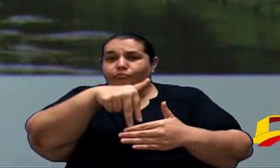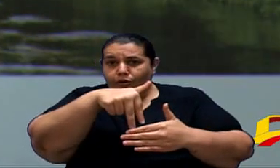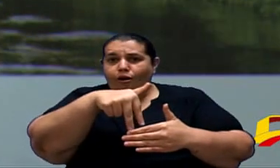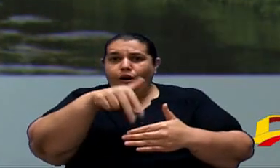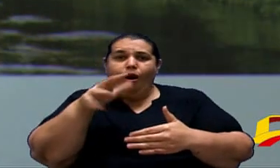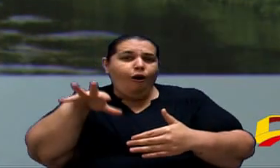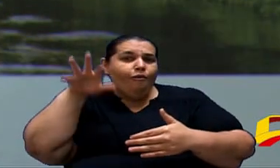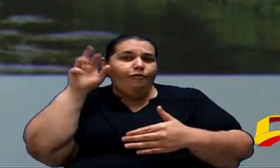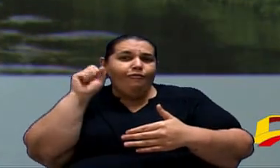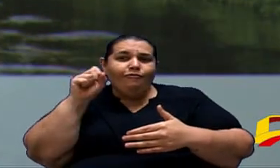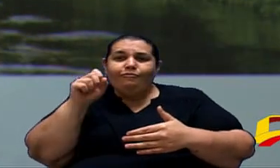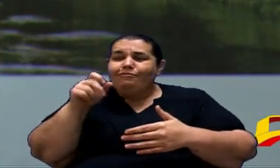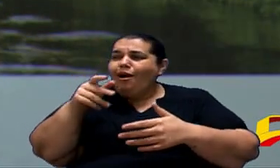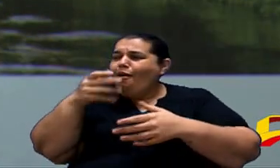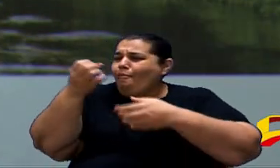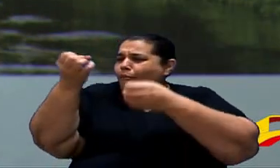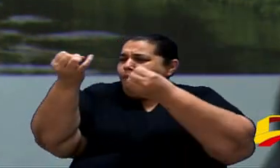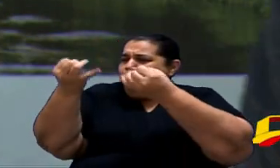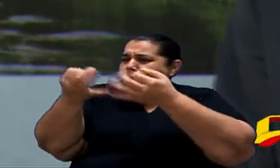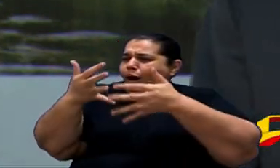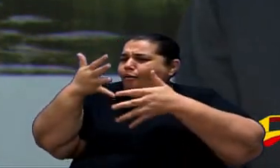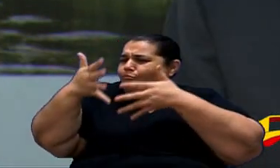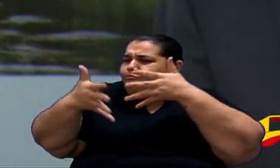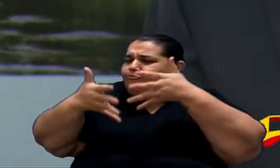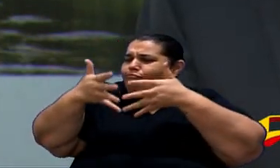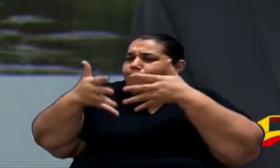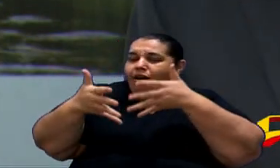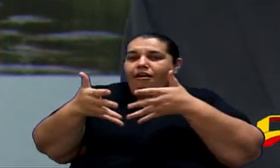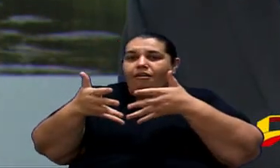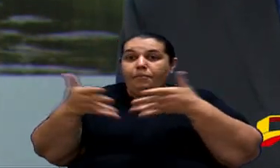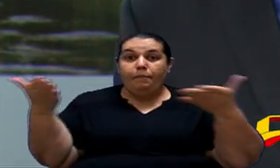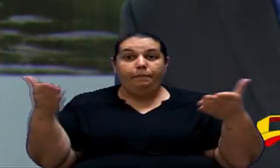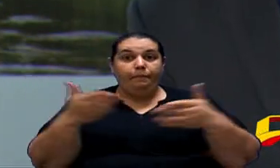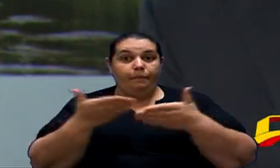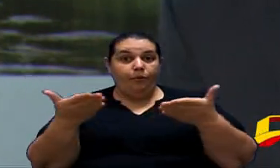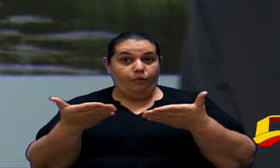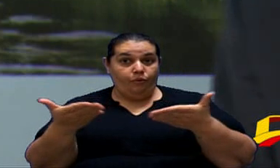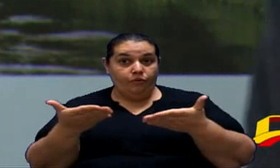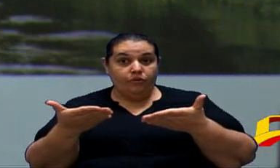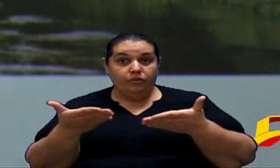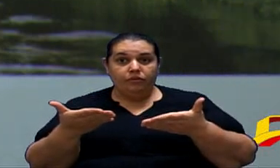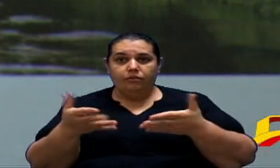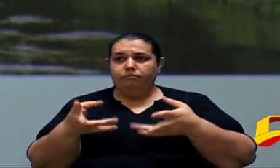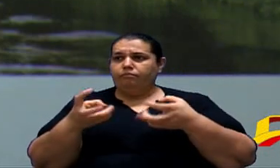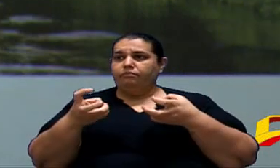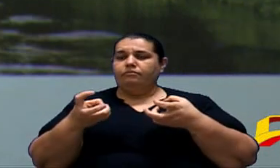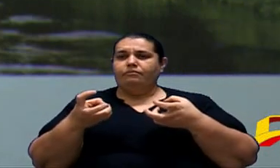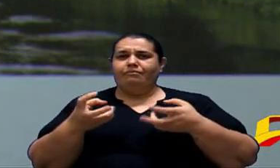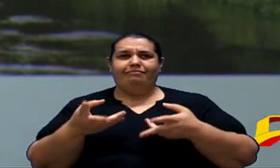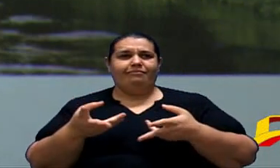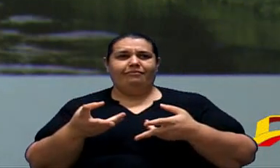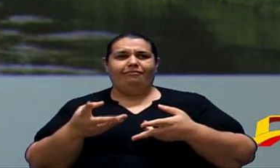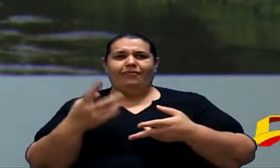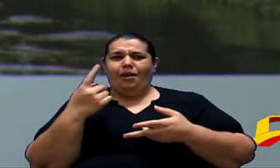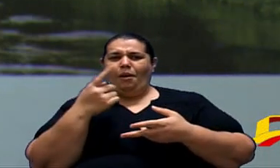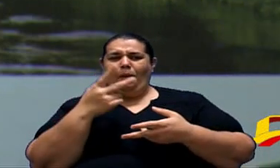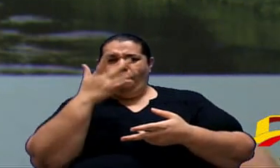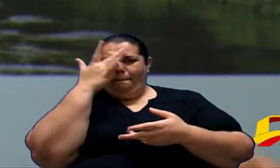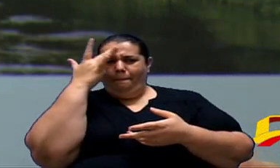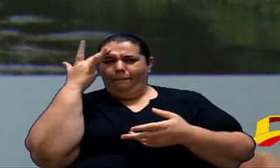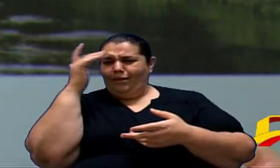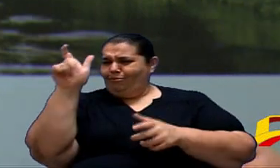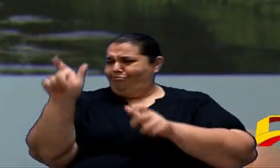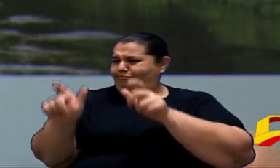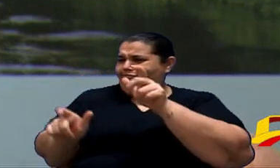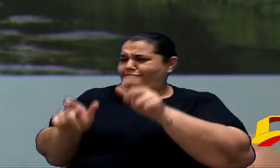Alta Ou Na Câmara Baixa E Hoje Nós Nos Deparamos Com Figuras Que Estão